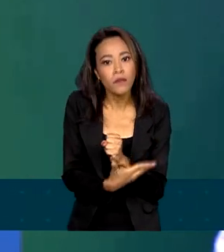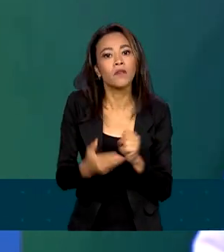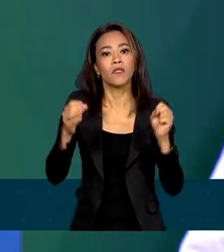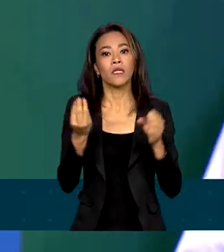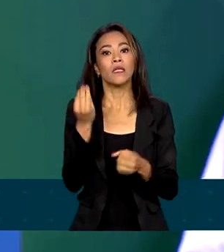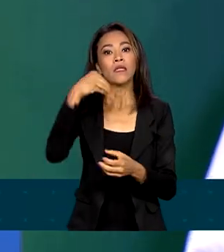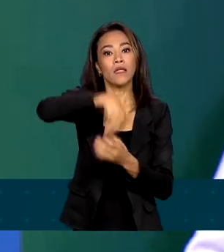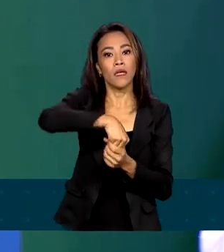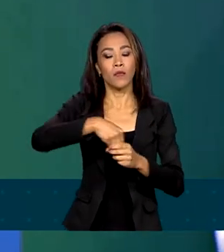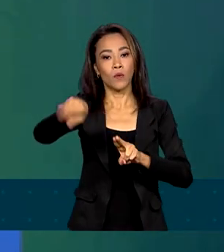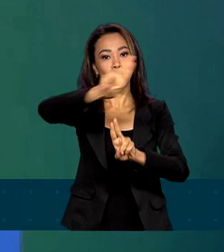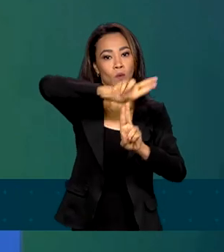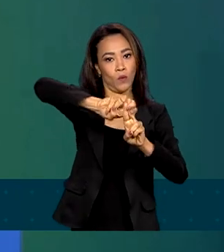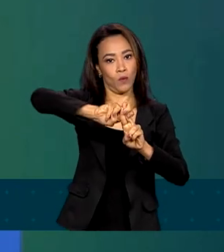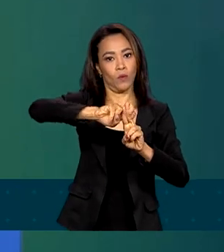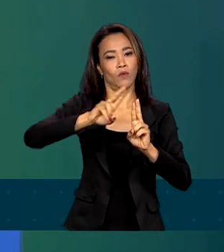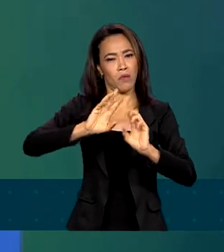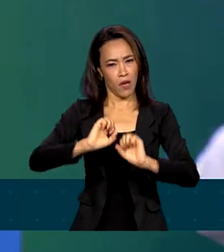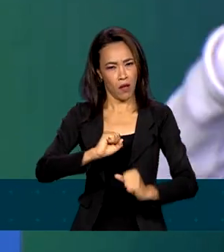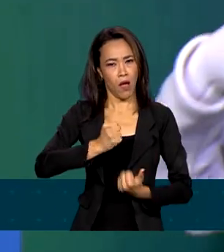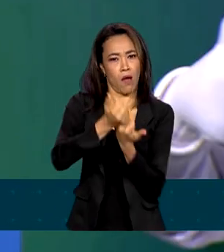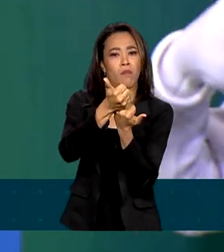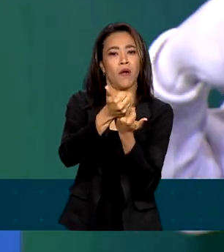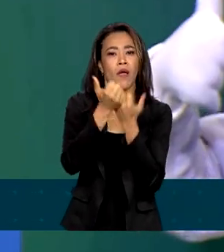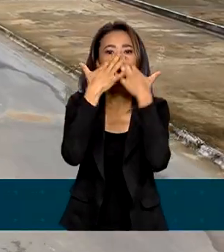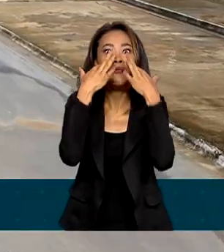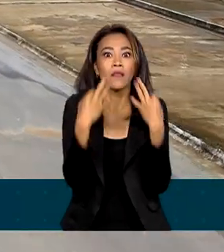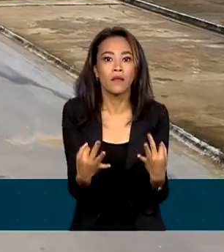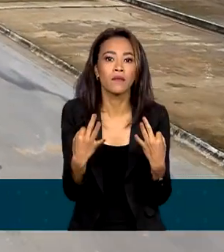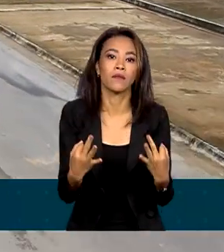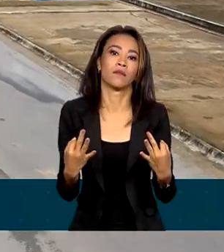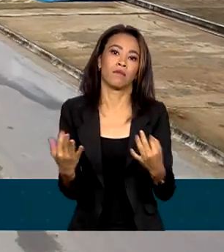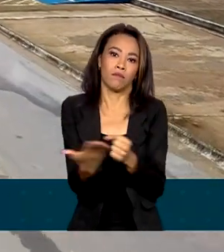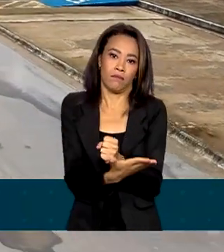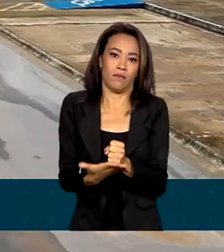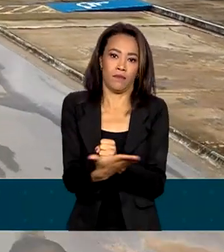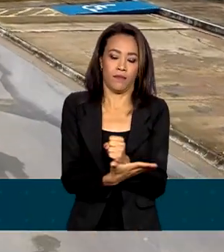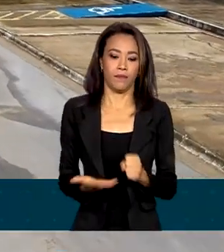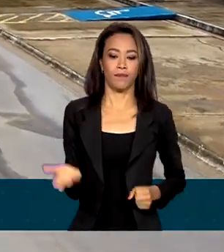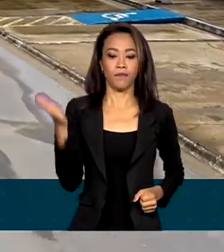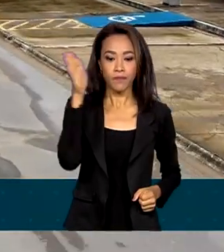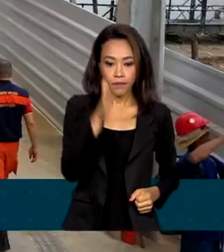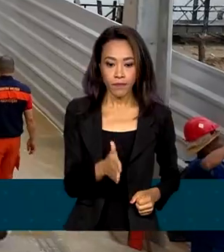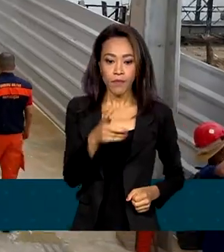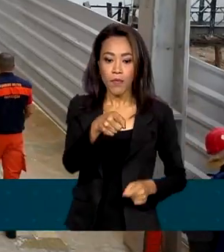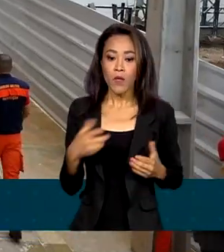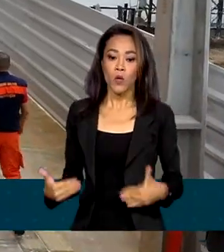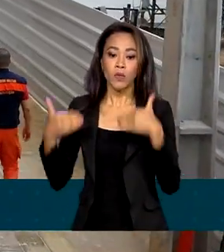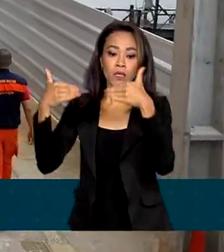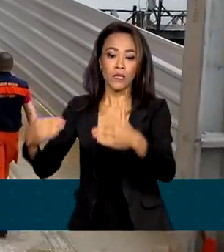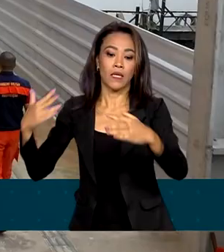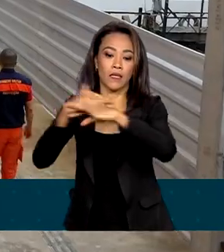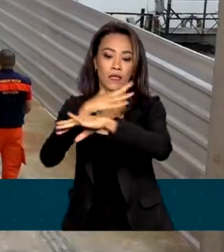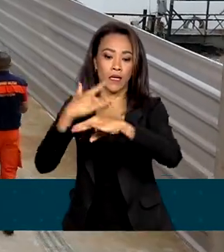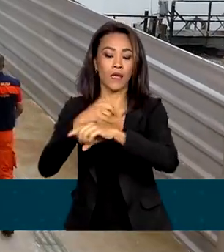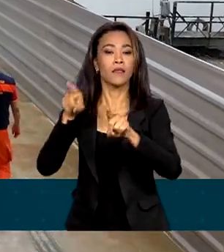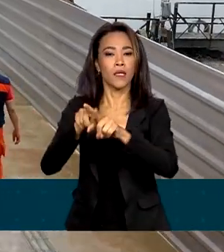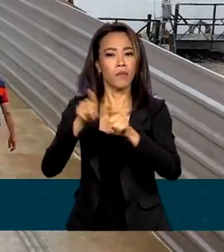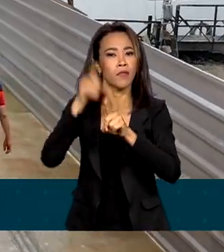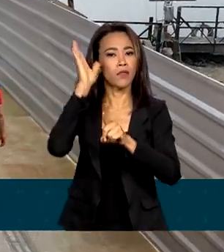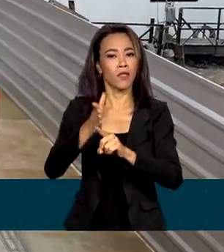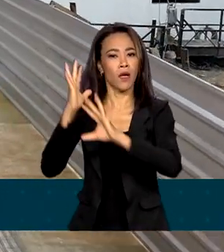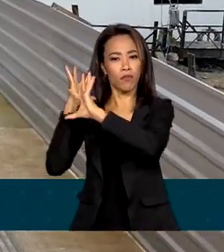sistema único de saúde, fortalecendo a atenção primária. O Ministério das Cidades também fez um balanço das ações já